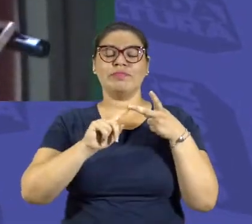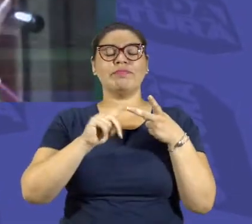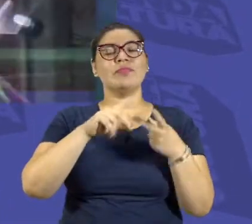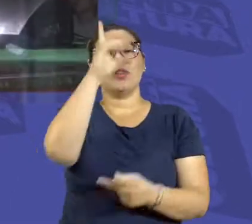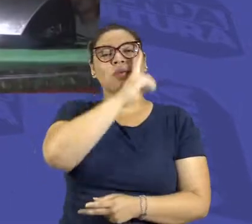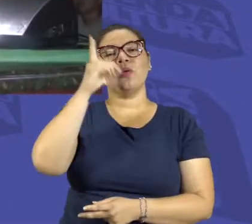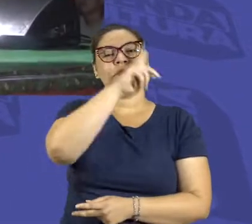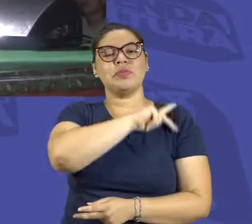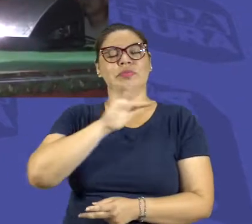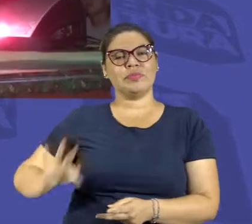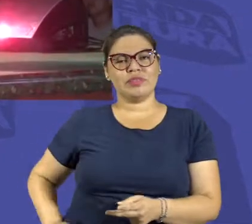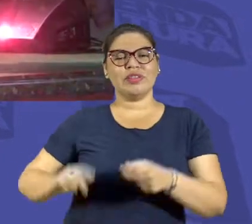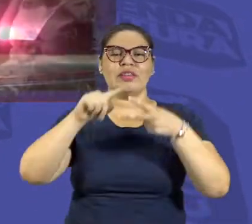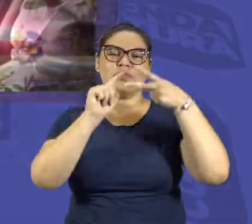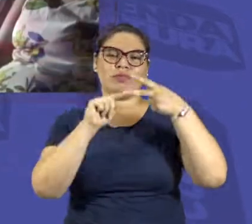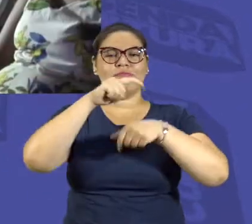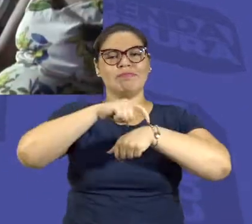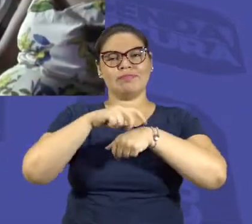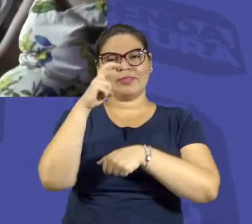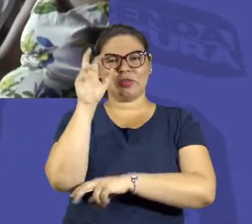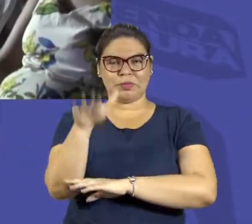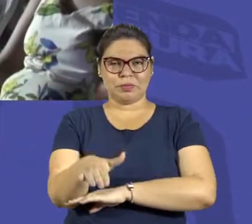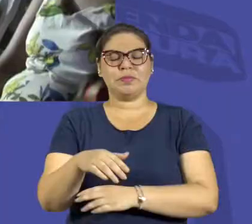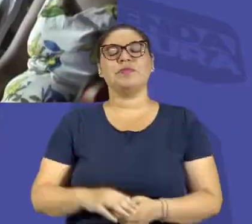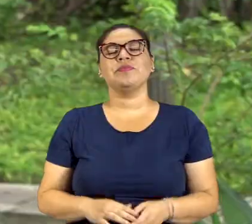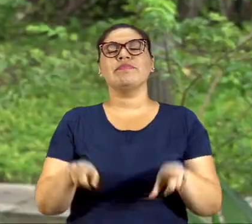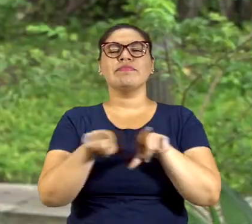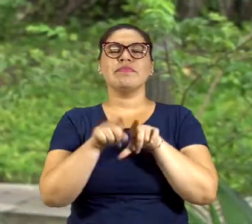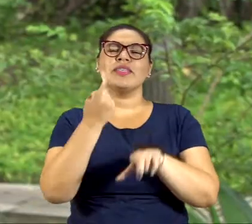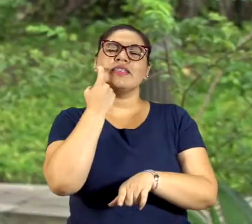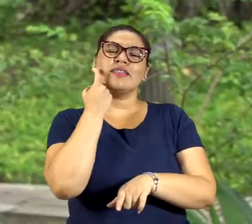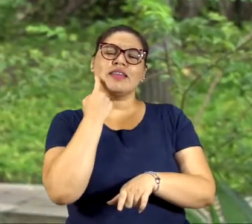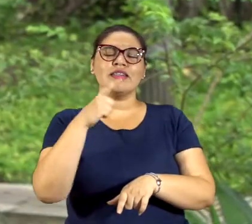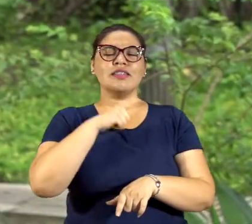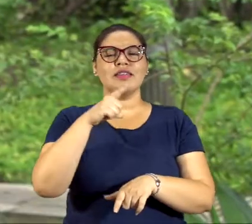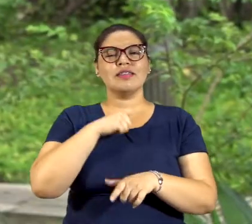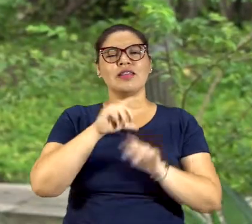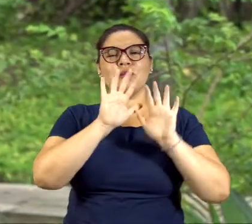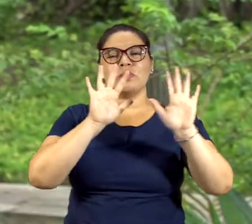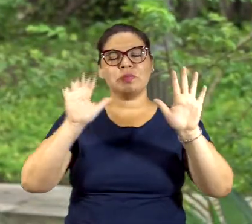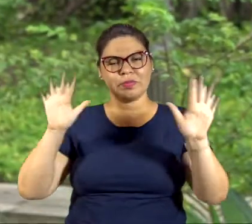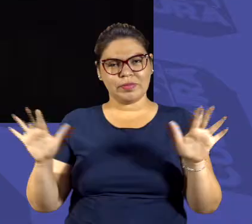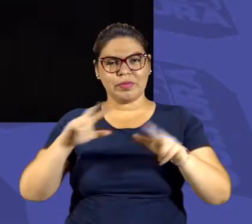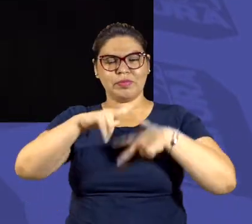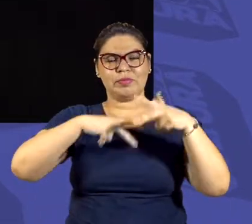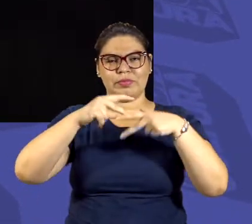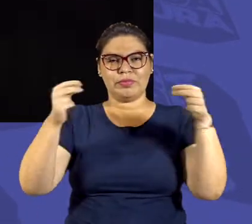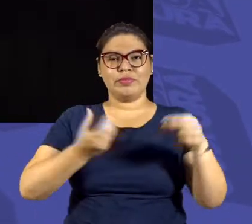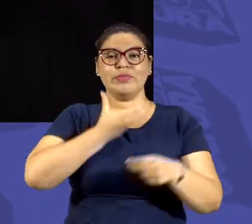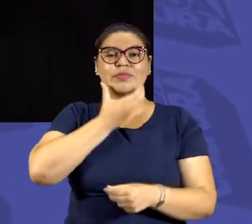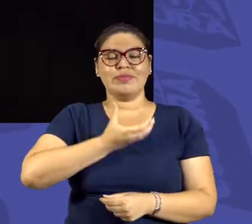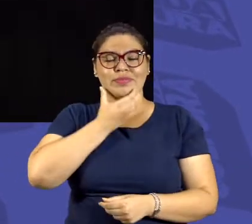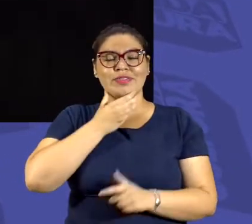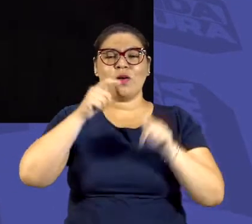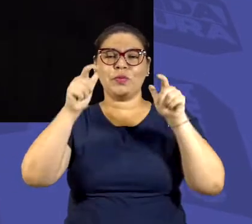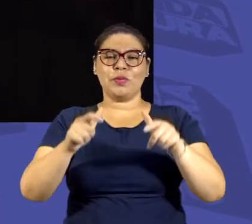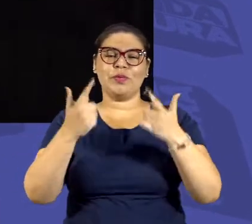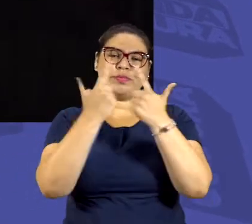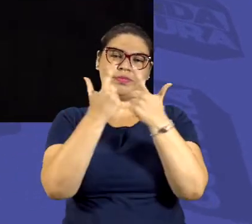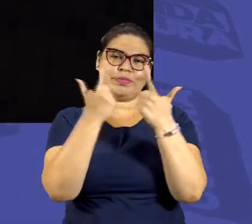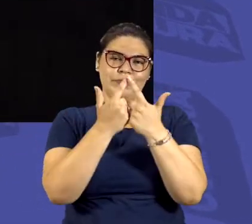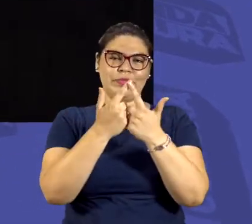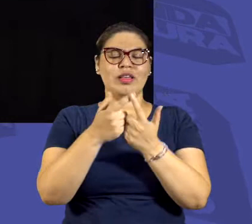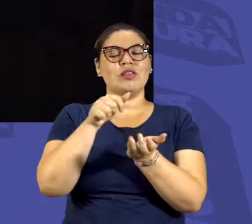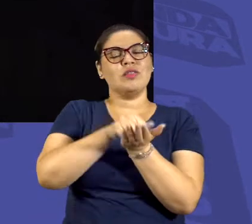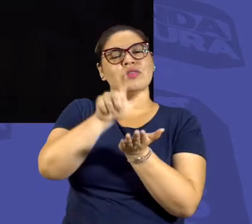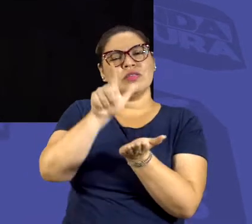5h, aqui em Manaus, e no domingo, em Presidente Figueiredo, no mesmo horário. Nesta sexta, acontece a estreia do espetáculo Um Presente para o Natal, no Teatro